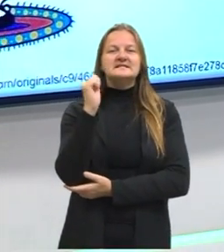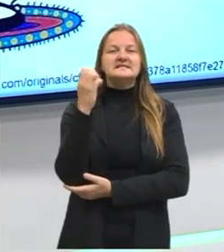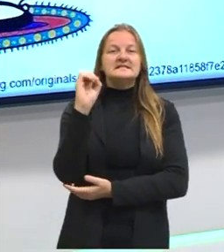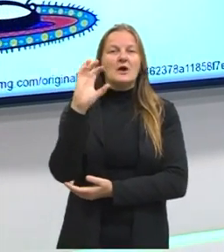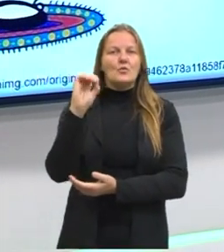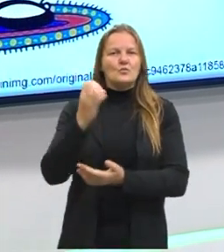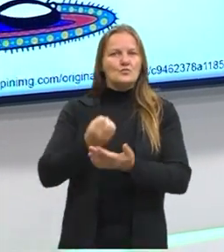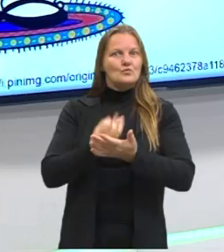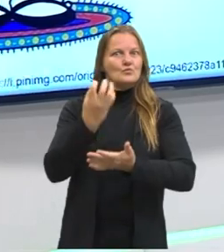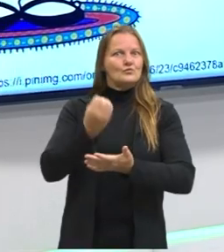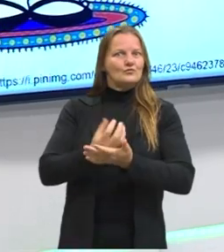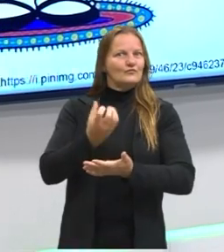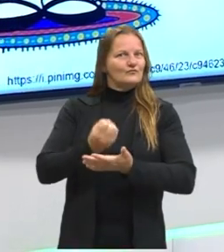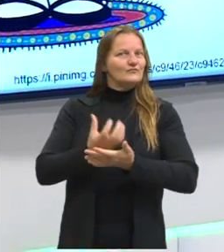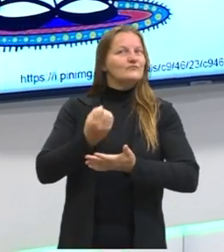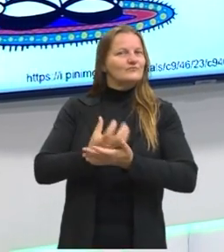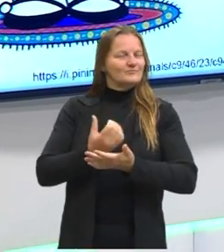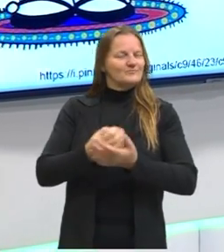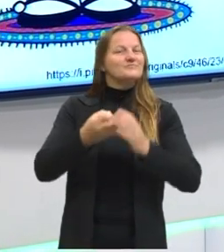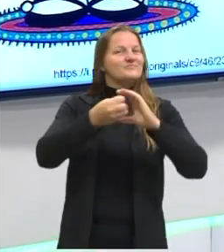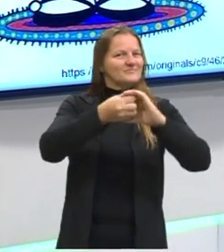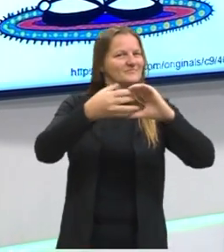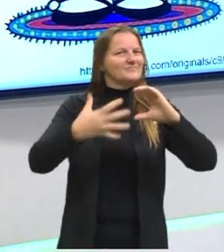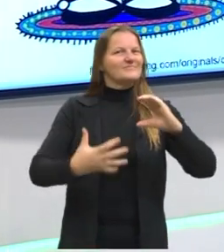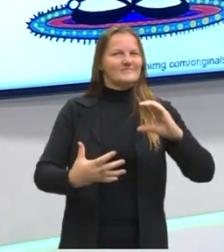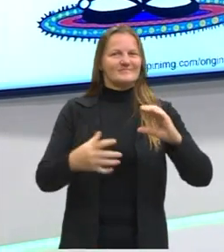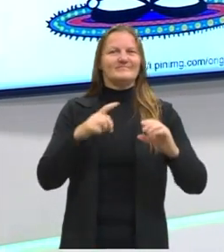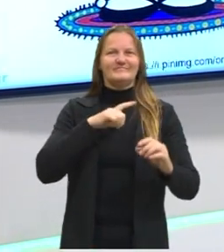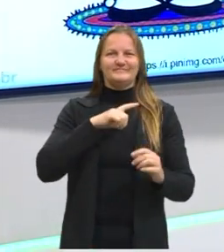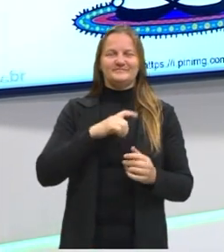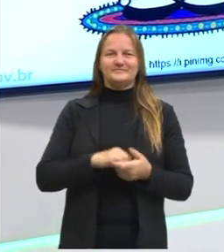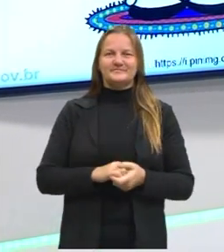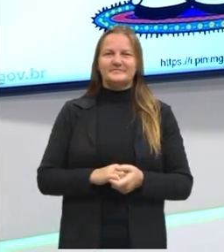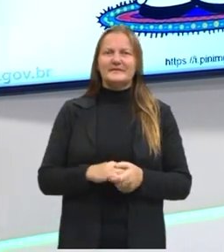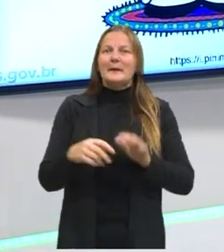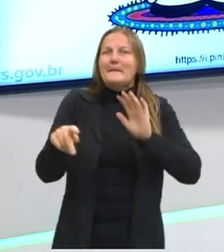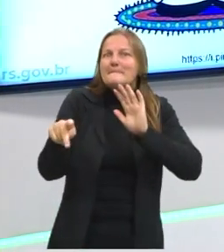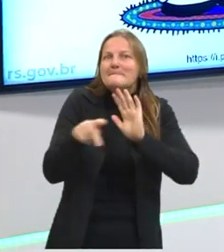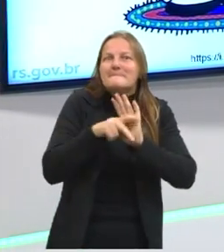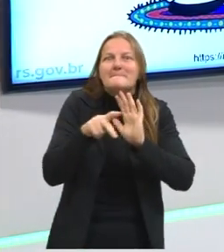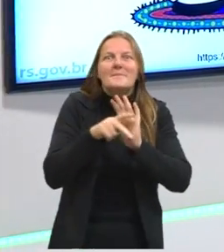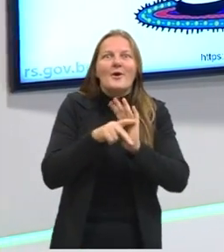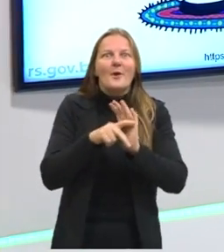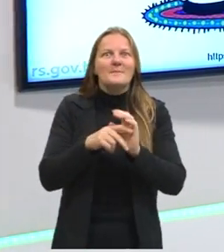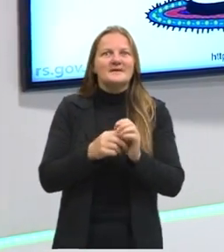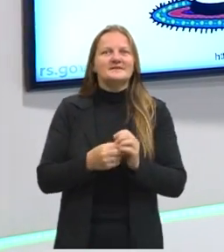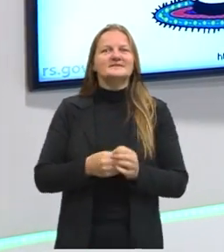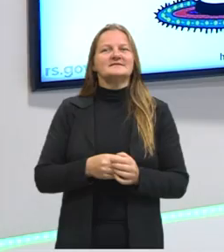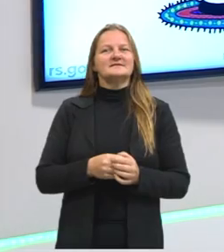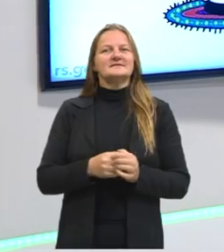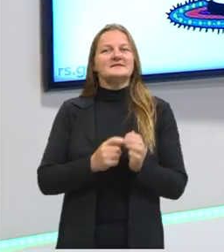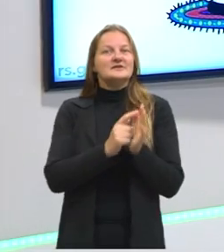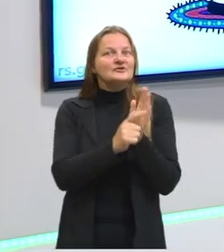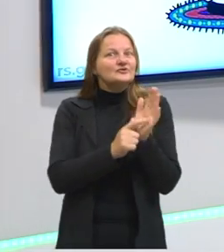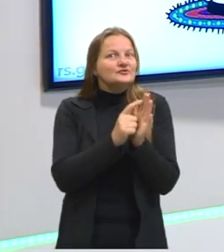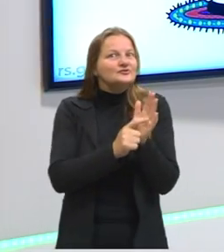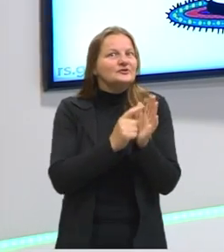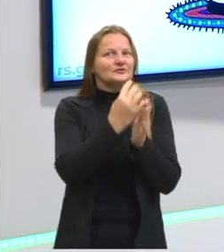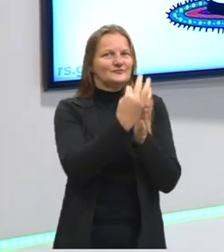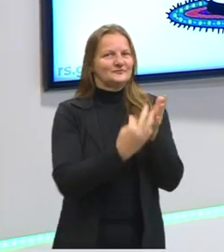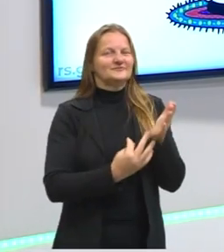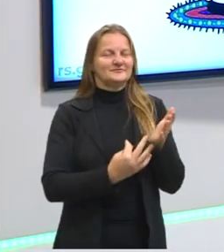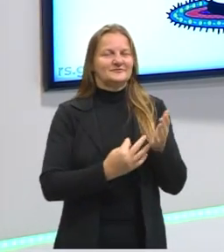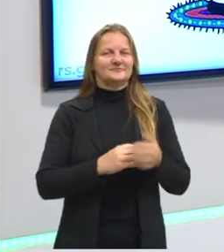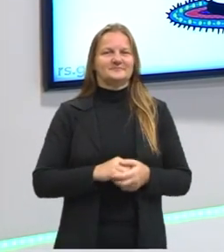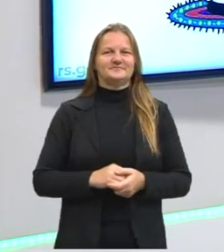vai trazer características que são próprias desse tipo textual.